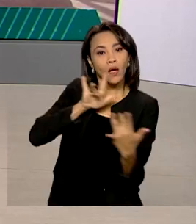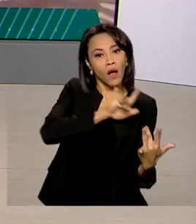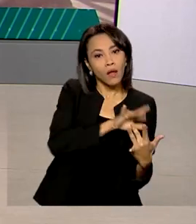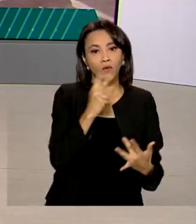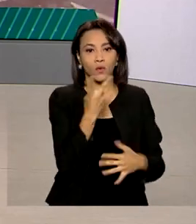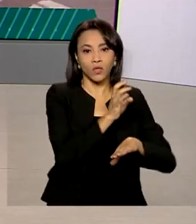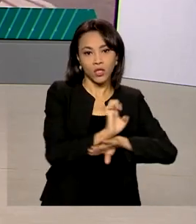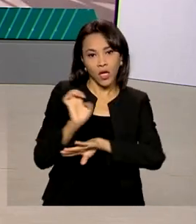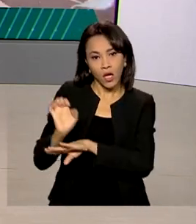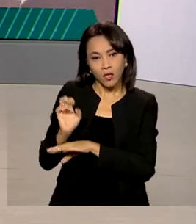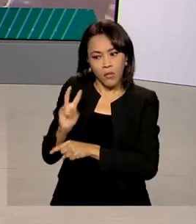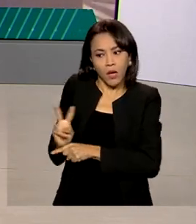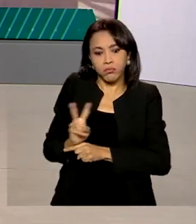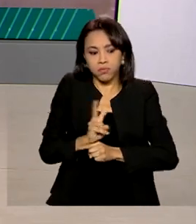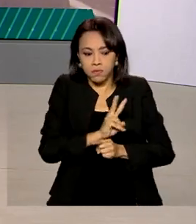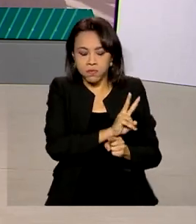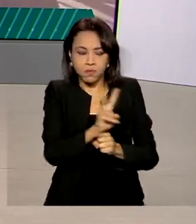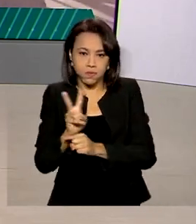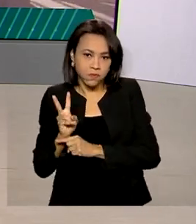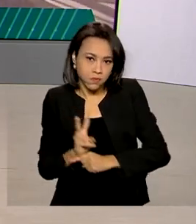apoiar no monitoramento e ações de vigilância.